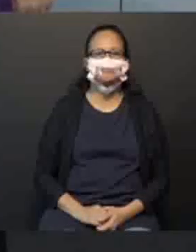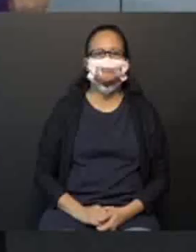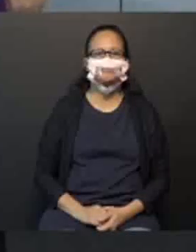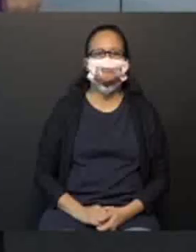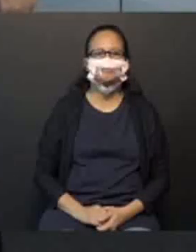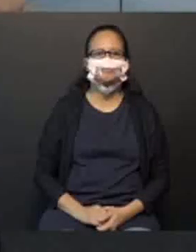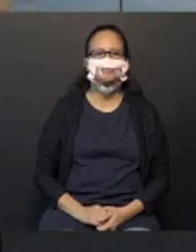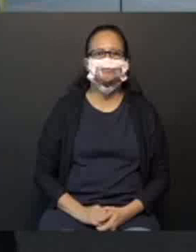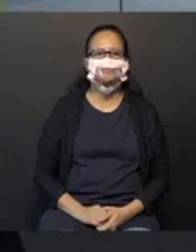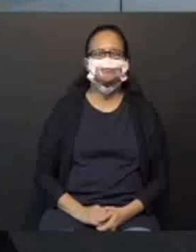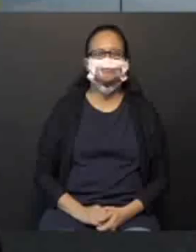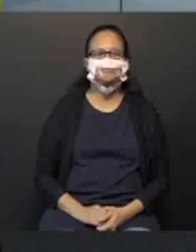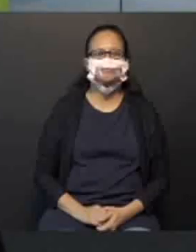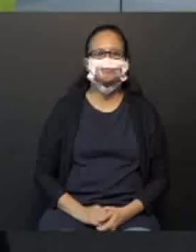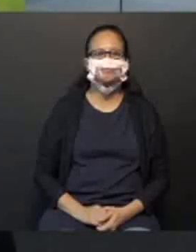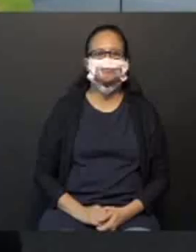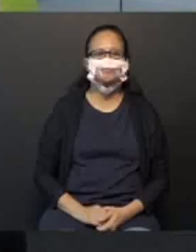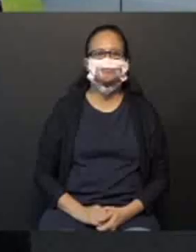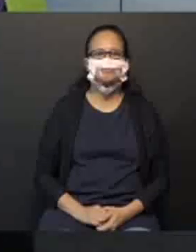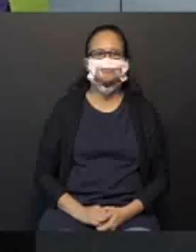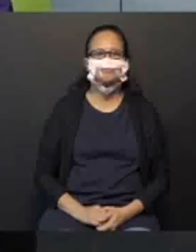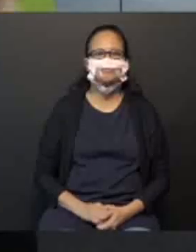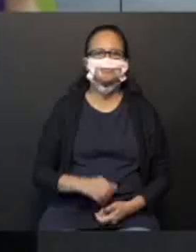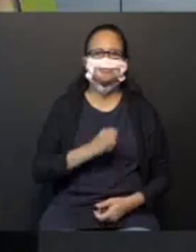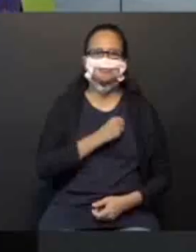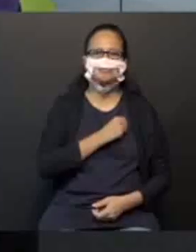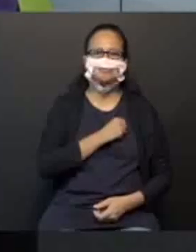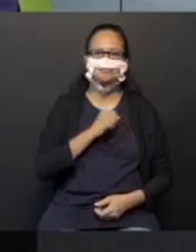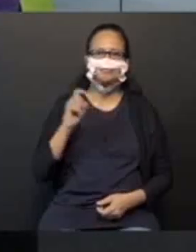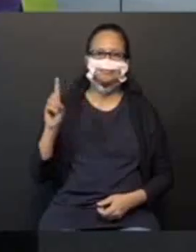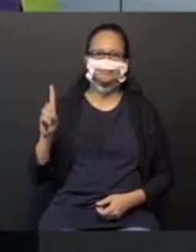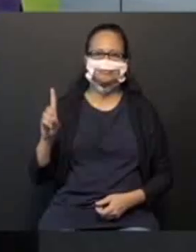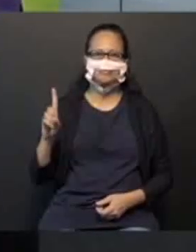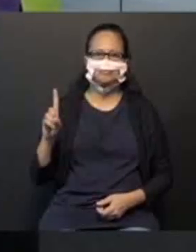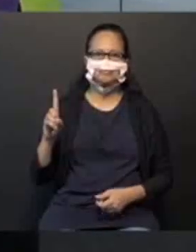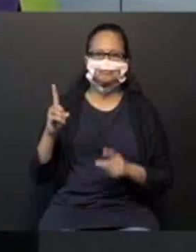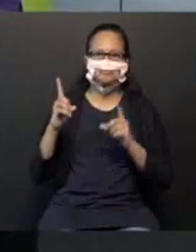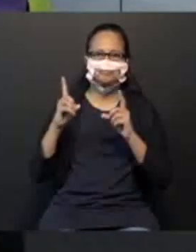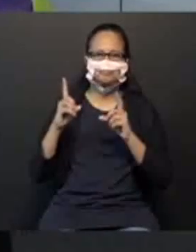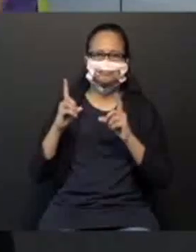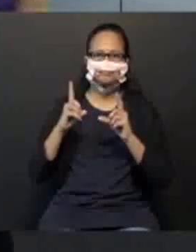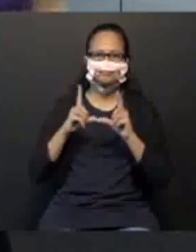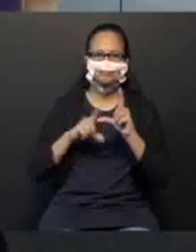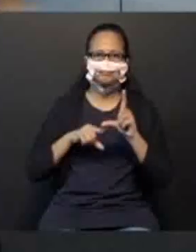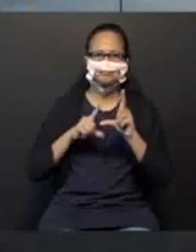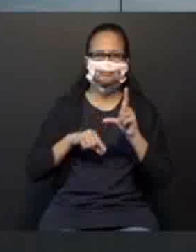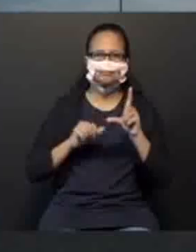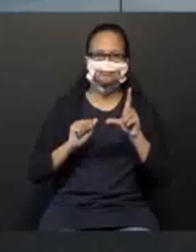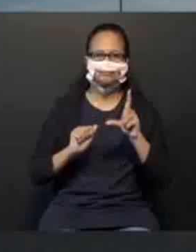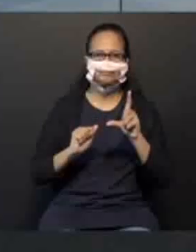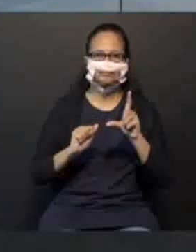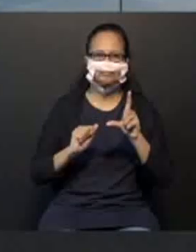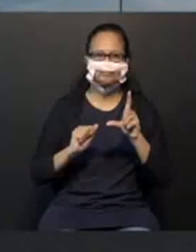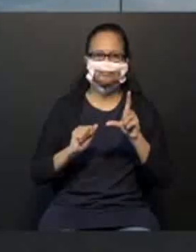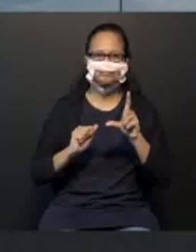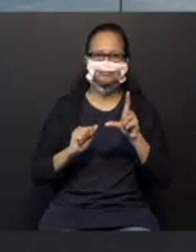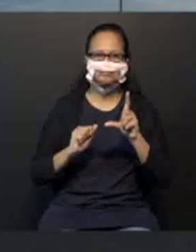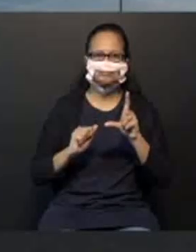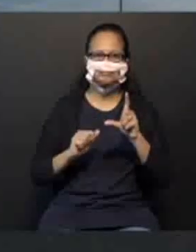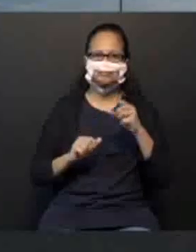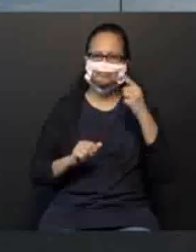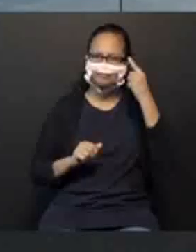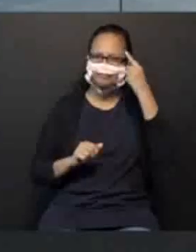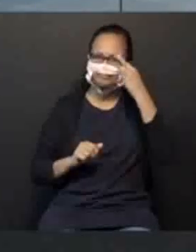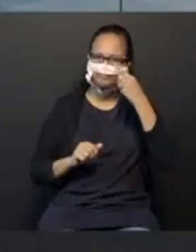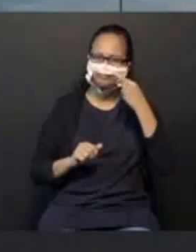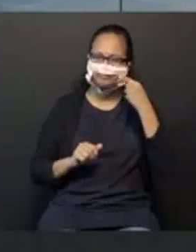Vamos para a correção? Número 1. Olha lá a foto. Número 1. Letra A. Olhinho. Olha aqui. Olhinho